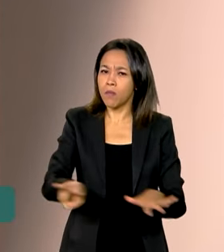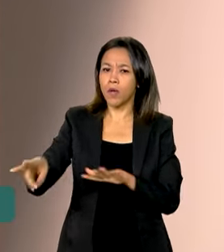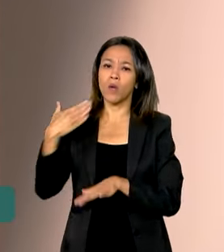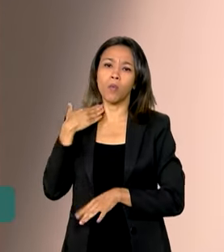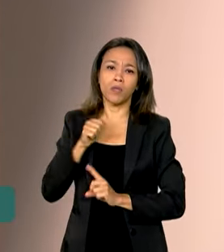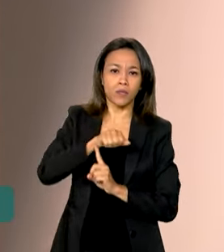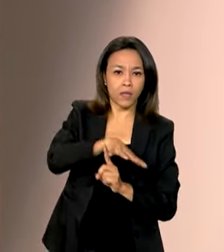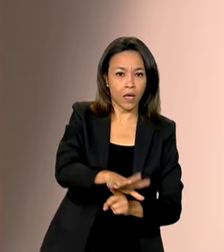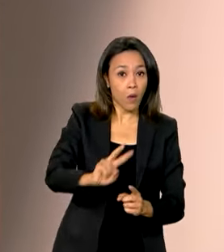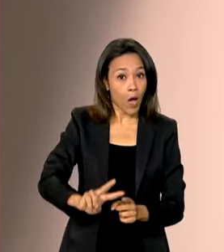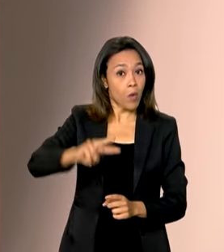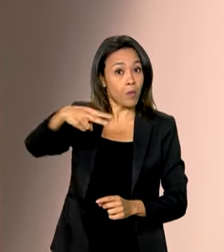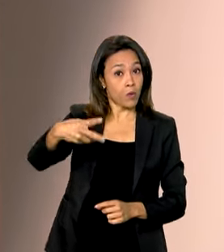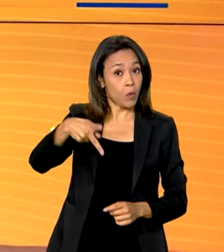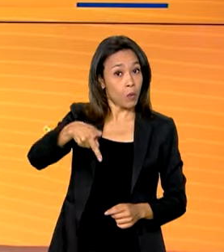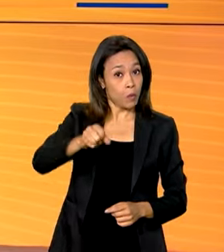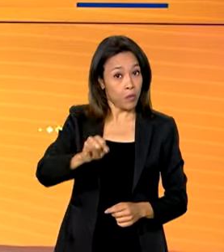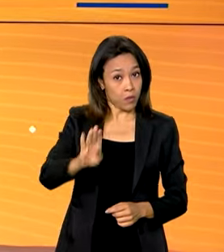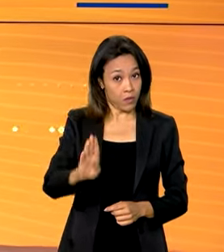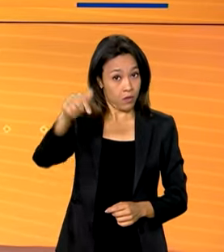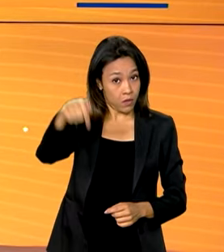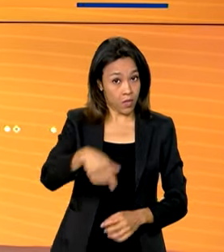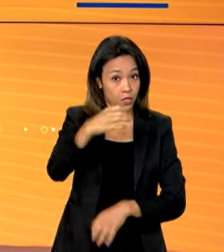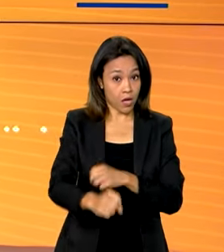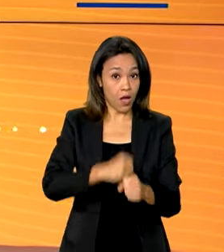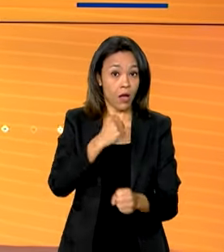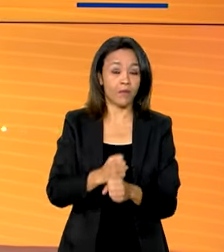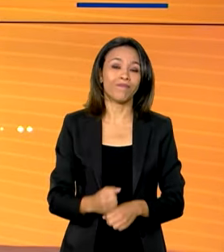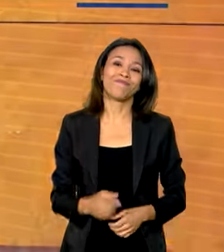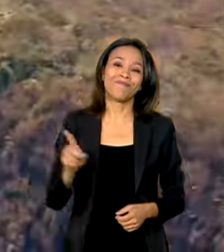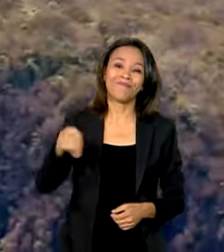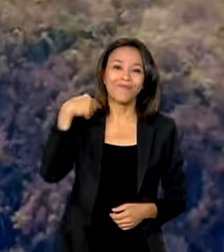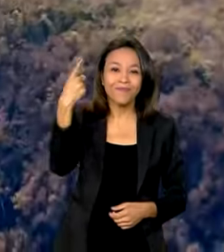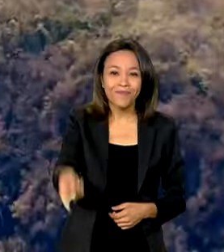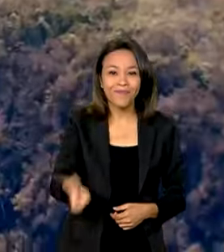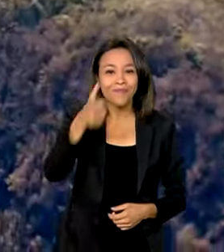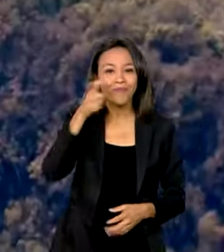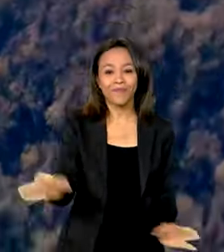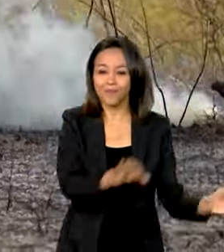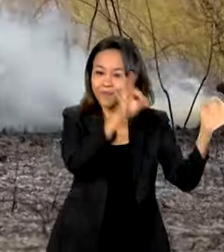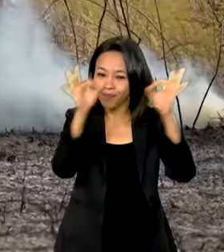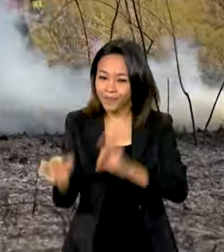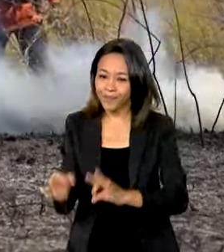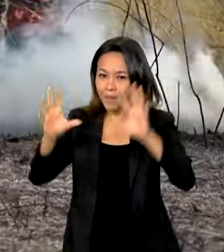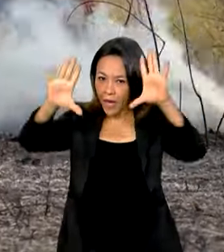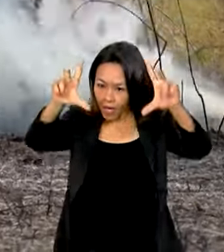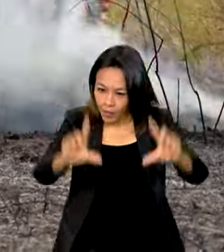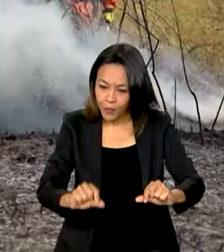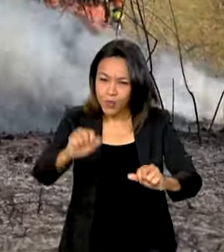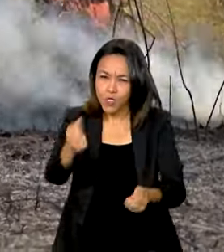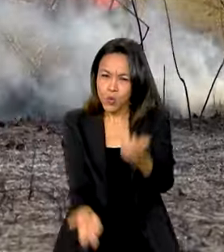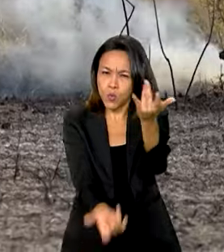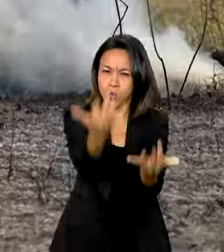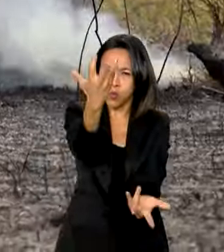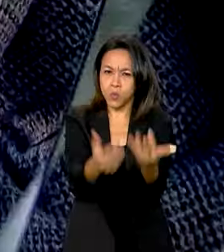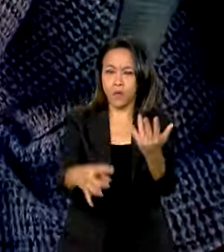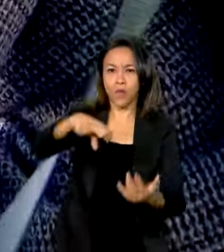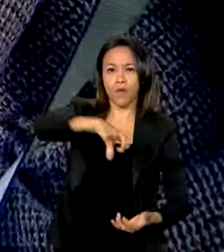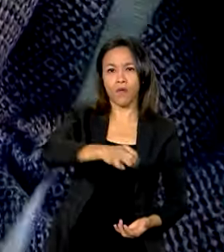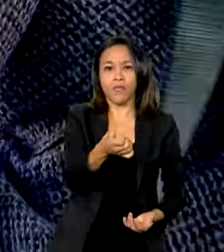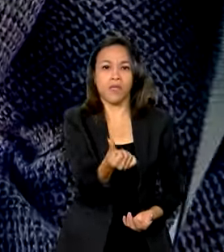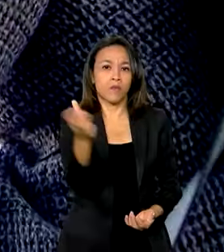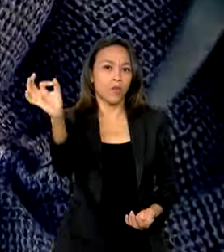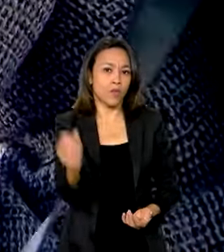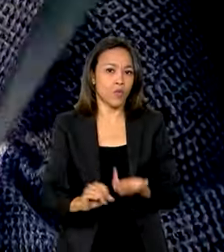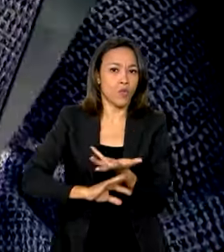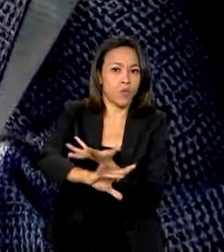a previsão do PIB deste ano. Veja a seguir, o combate a incêndios. O governo anuncia que 96% dos focos